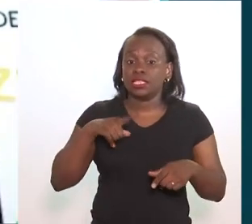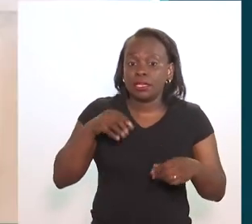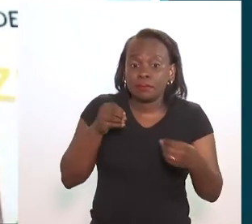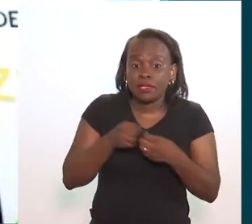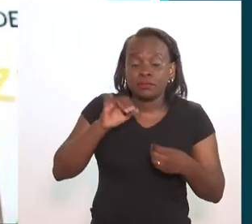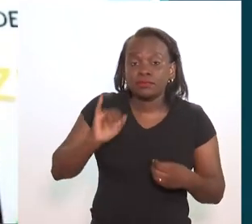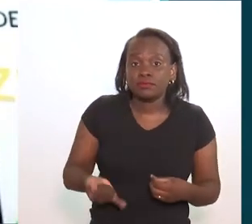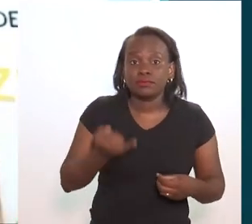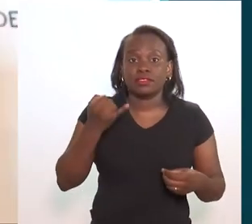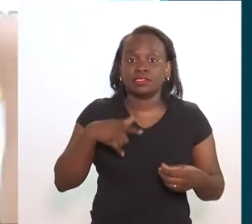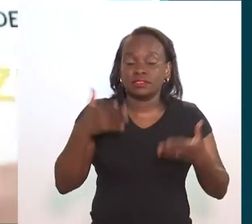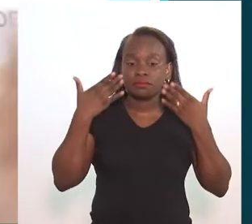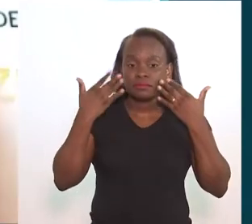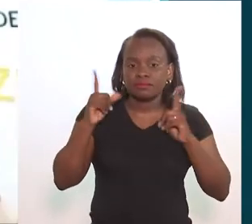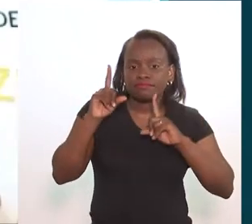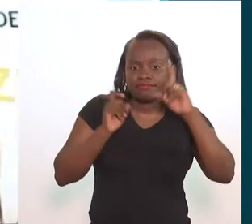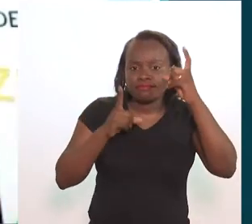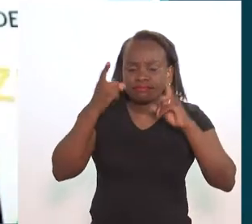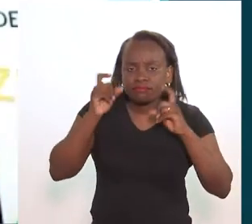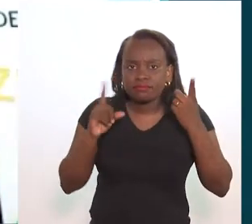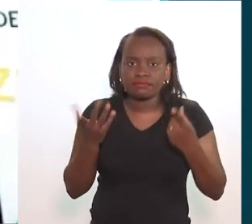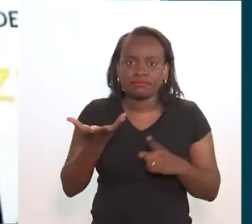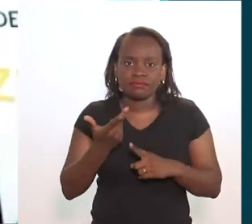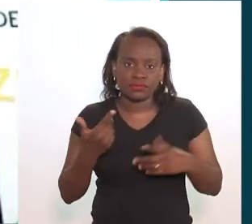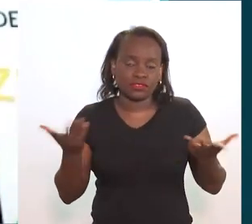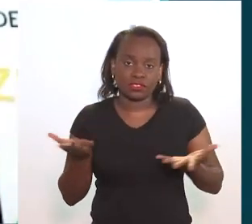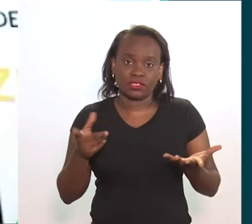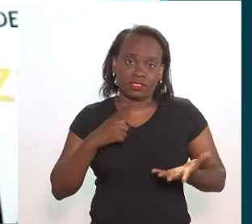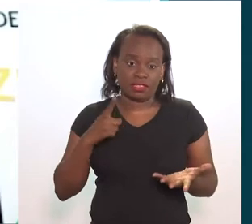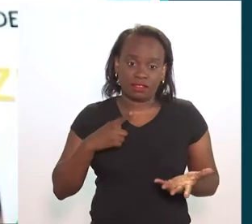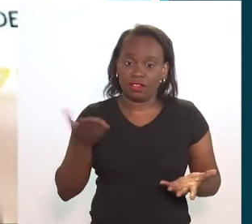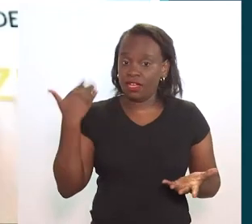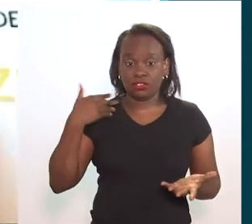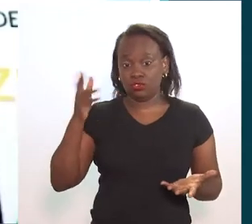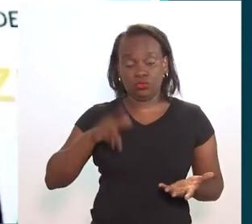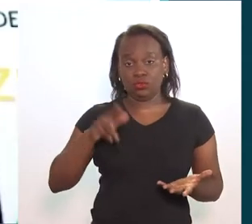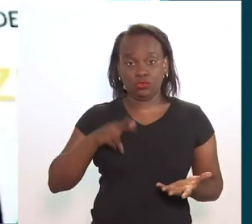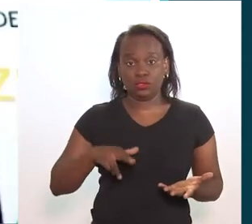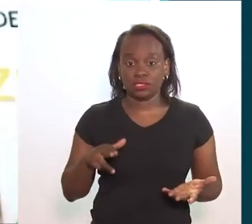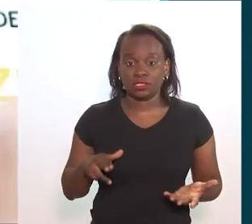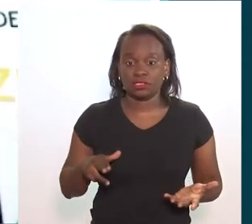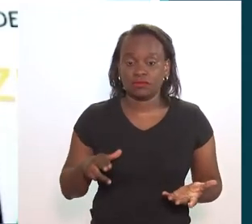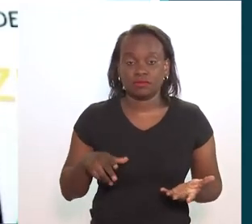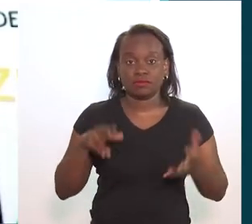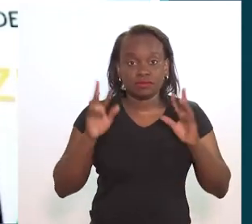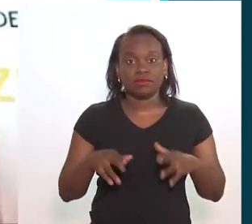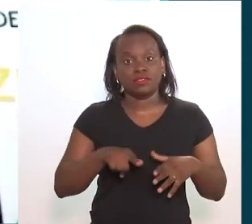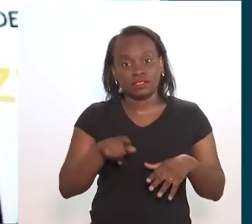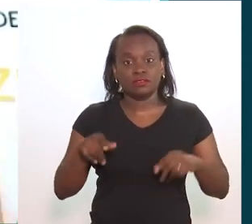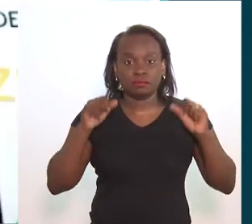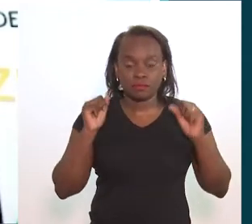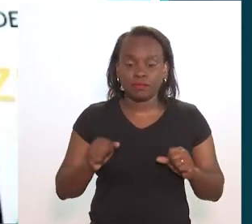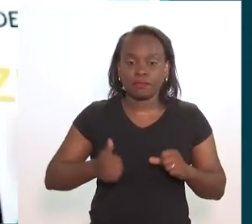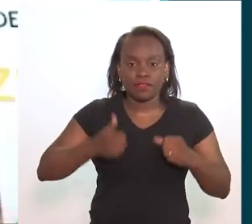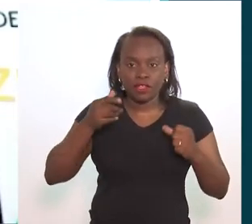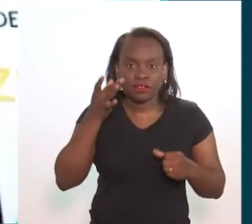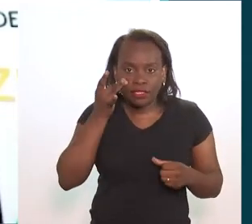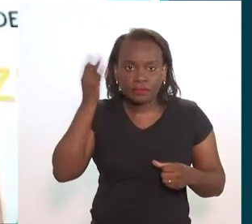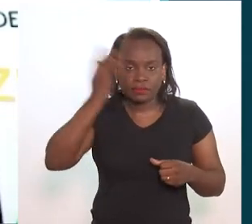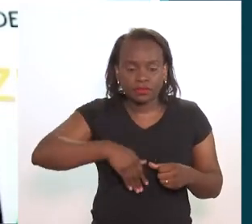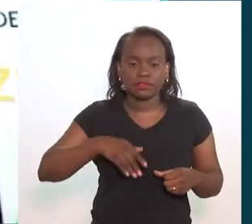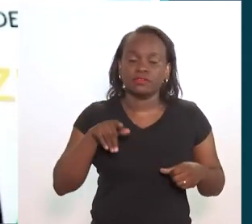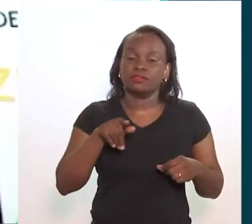idades, jovens também, e adultos, de oportunidades de expressão artística. Hoje nós temos, nós nunca fomos.